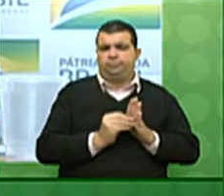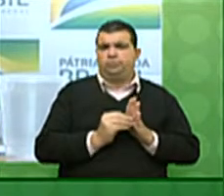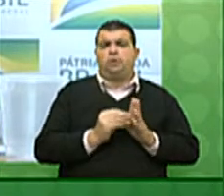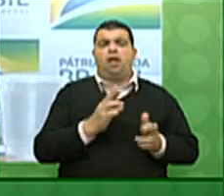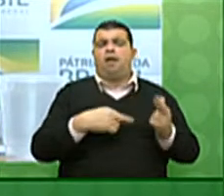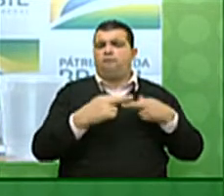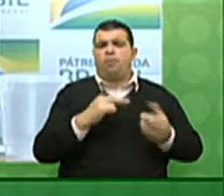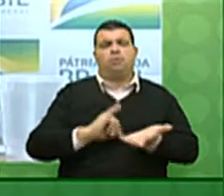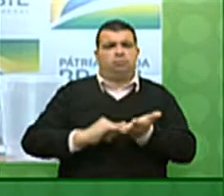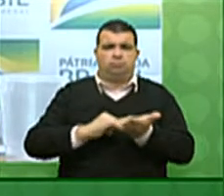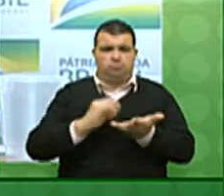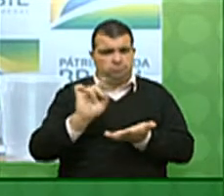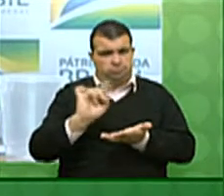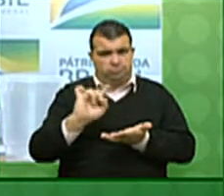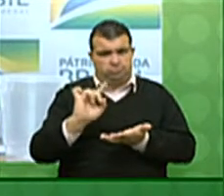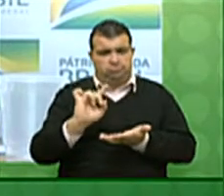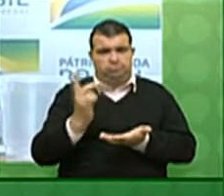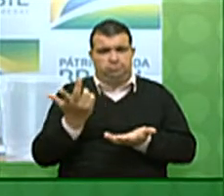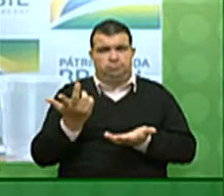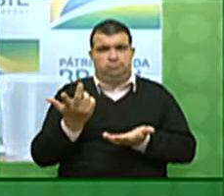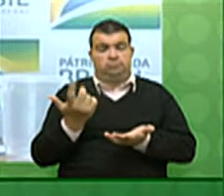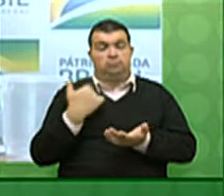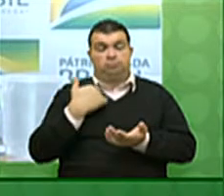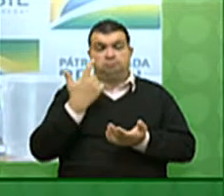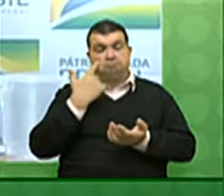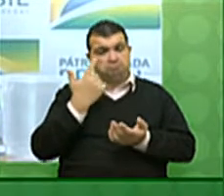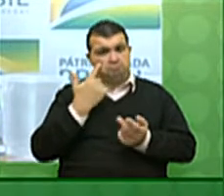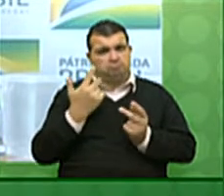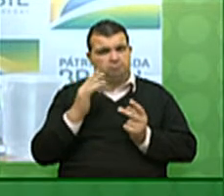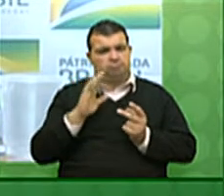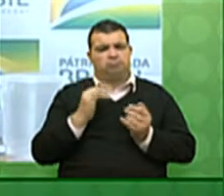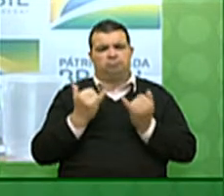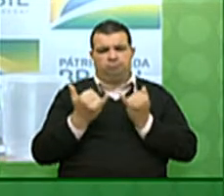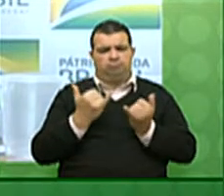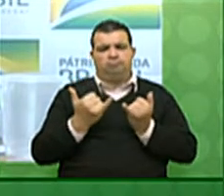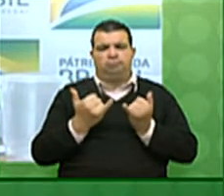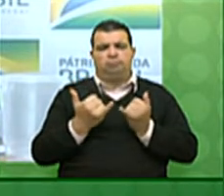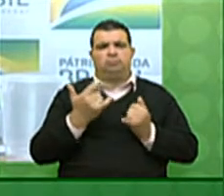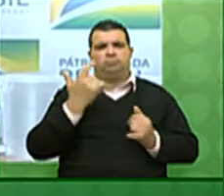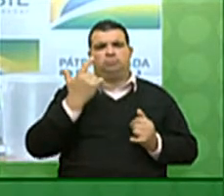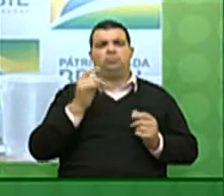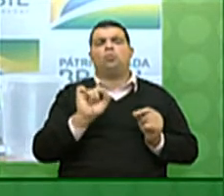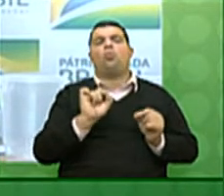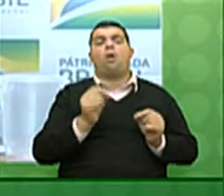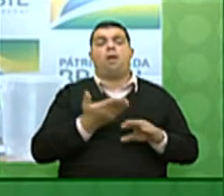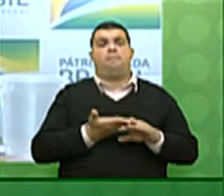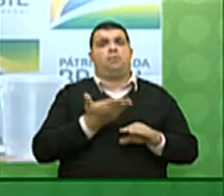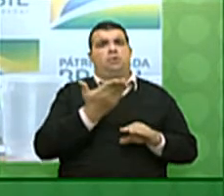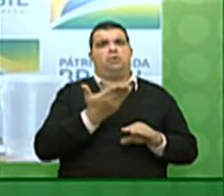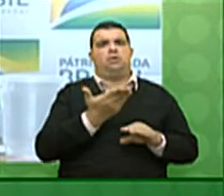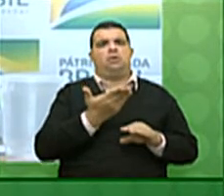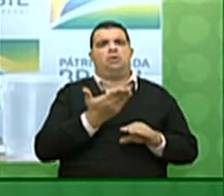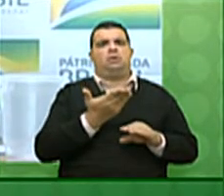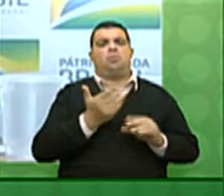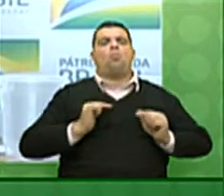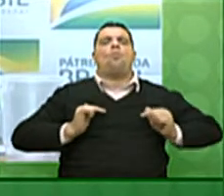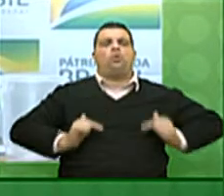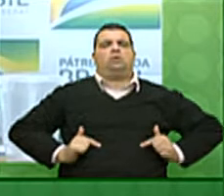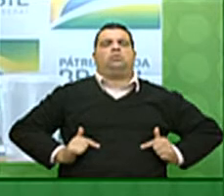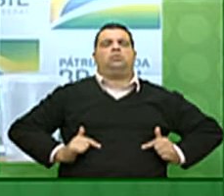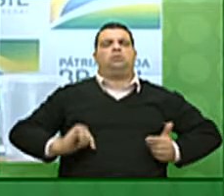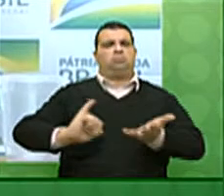tenho visto é, principalmente, é o aumento da faixa de isenção